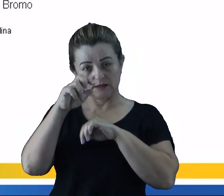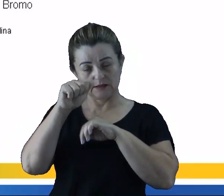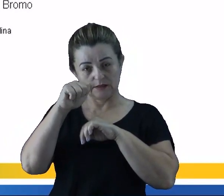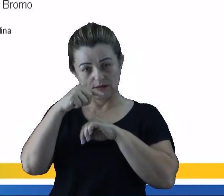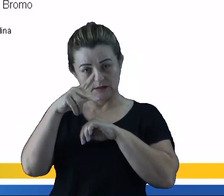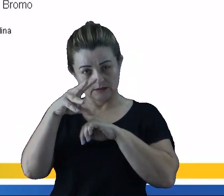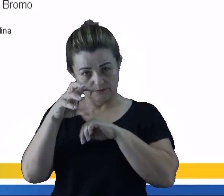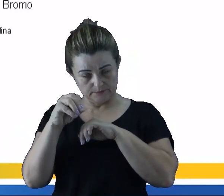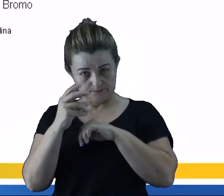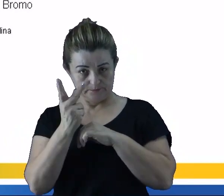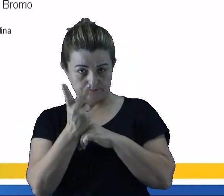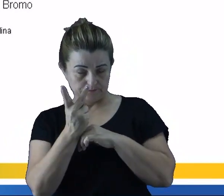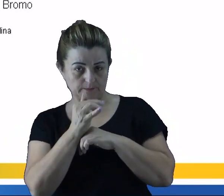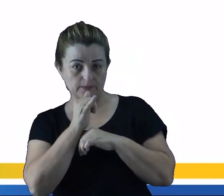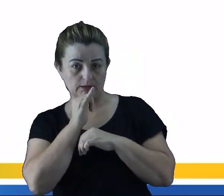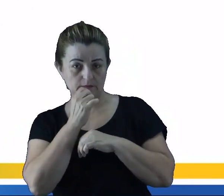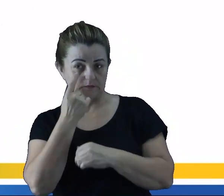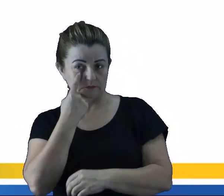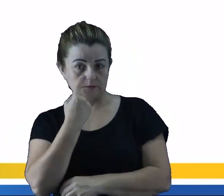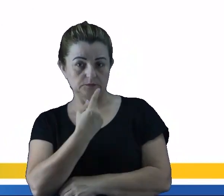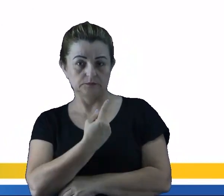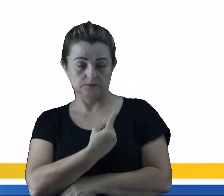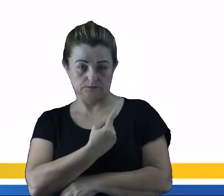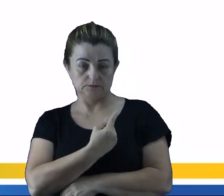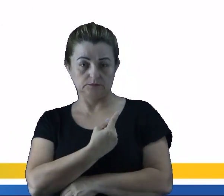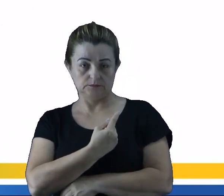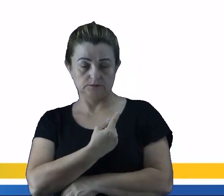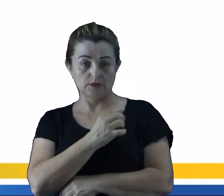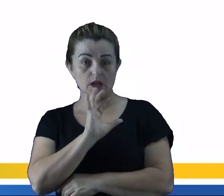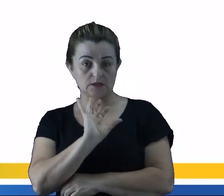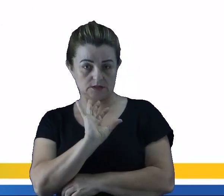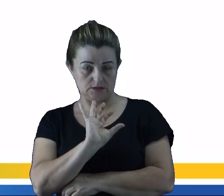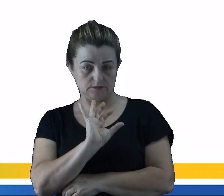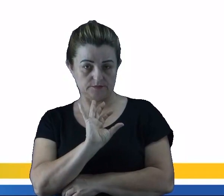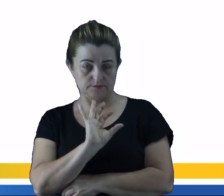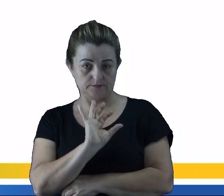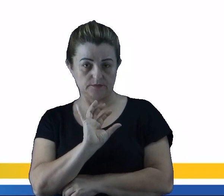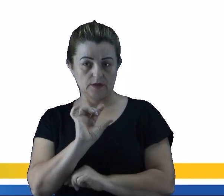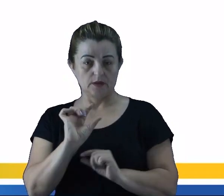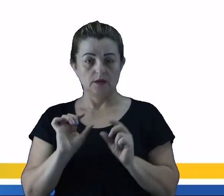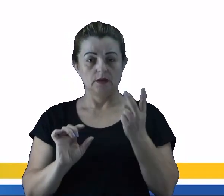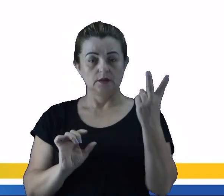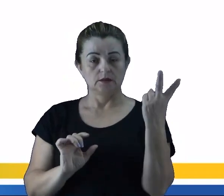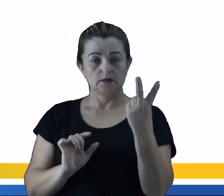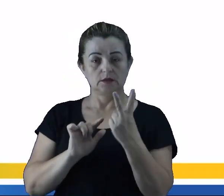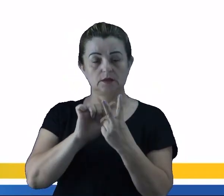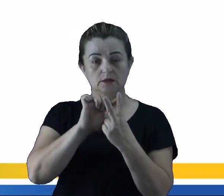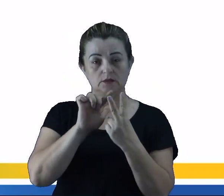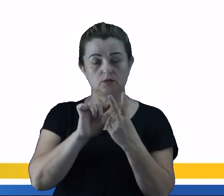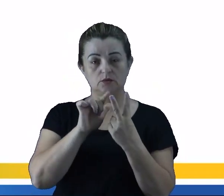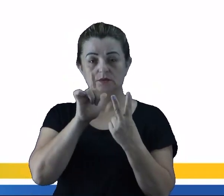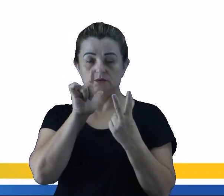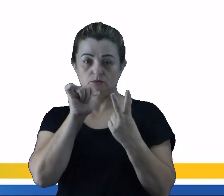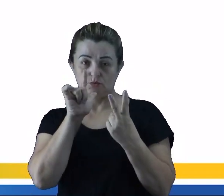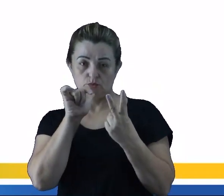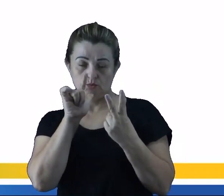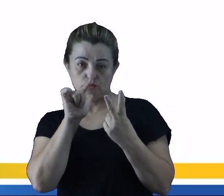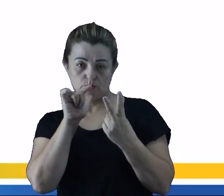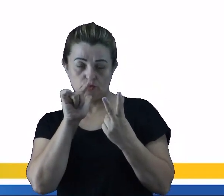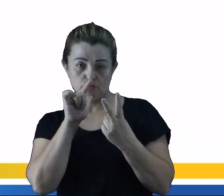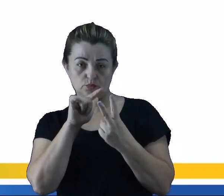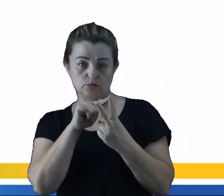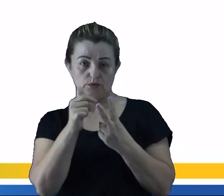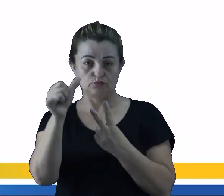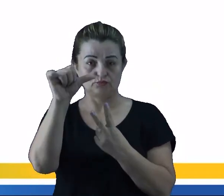decantação e aqui, ó, funciona dessa forma. Então, a gente tem dois líquidos ali com fadas diferentes, a gente vai